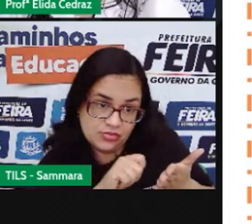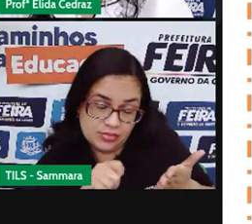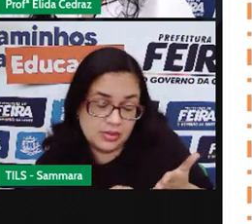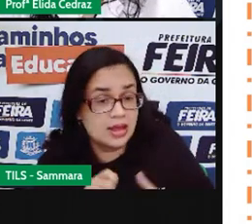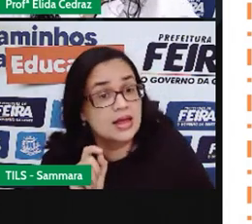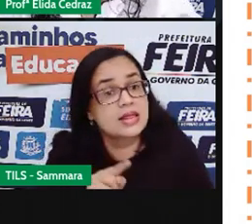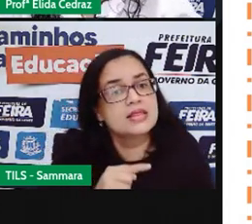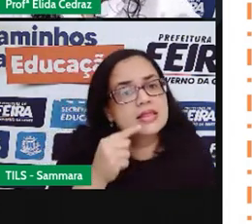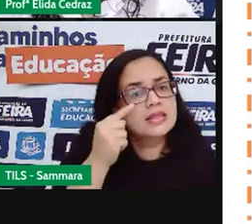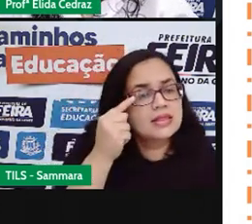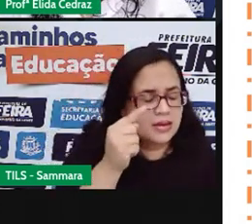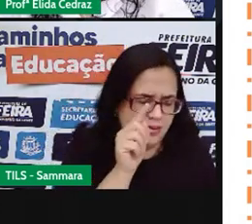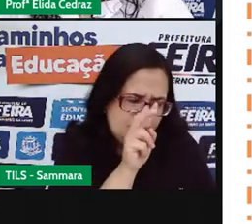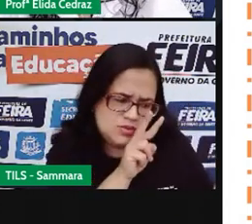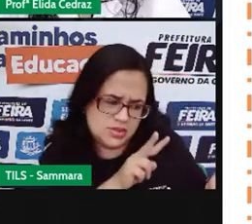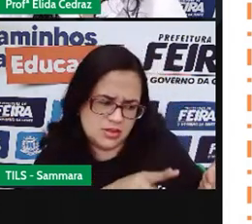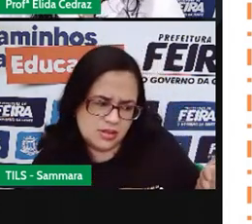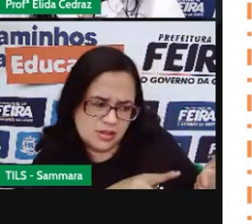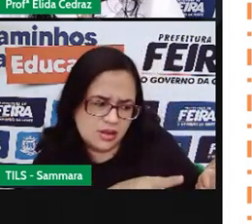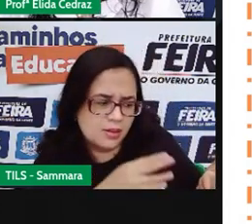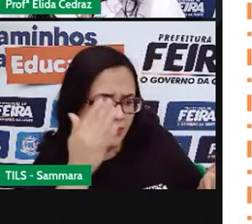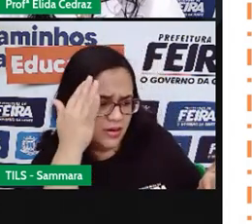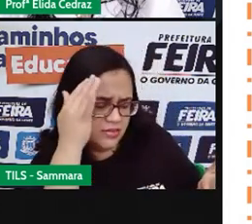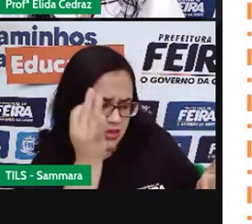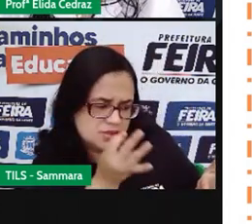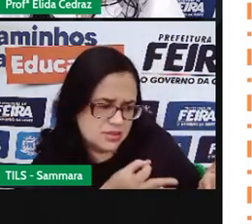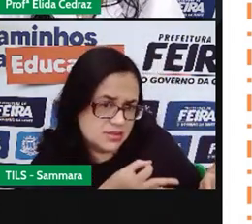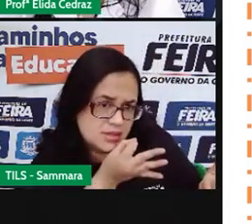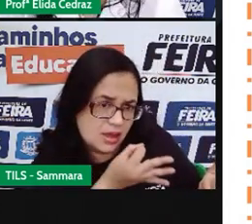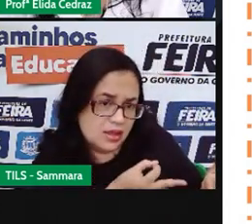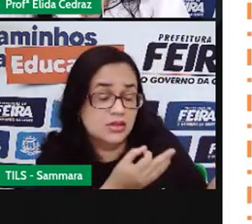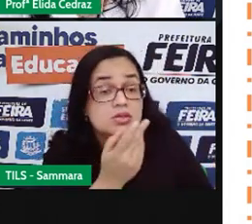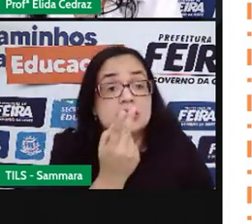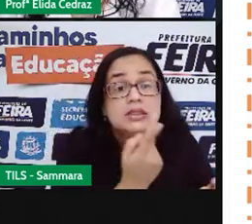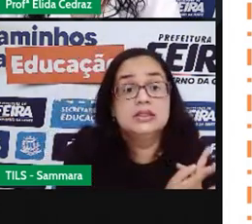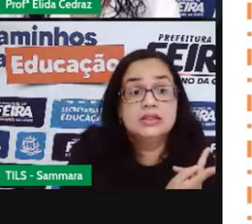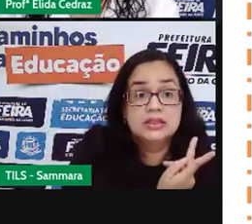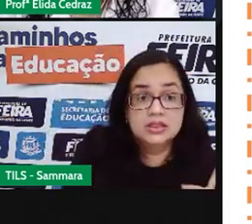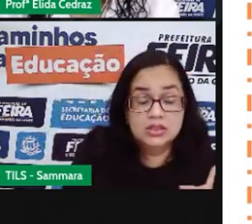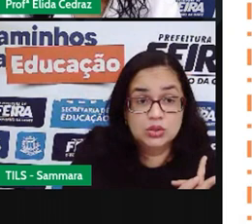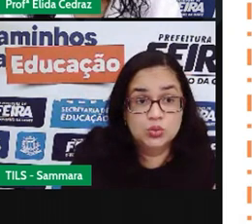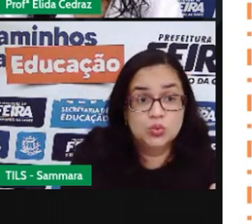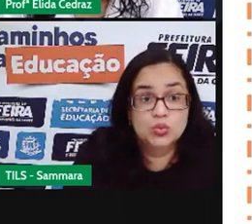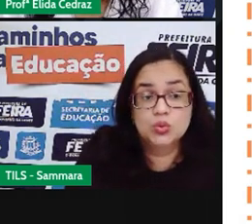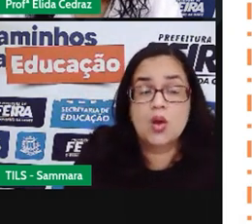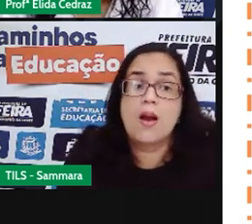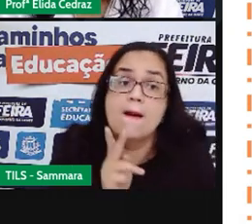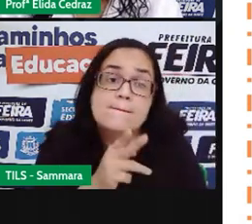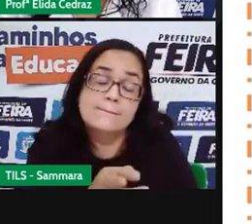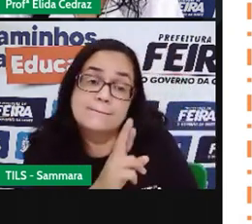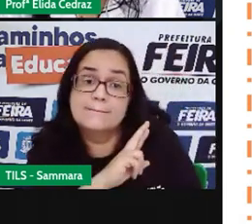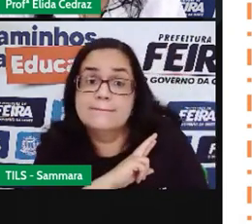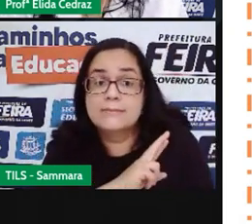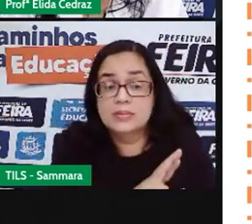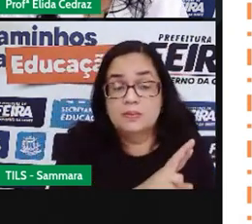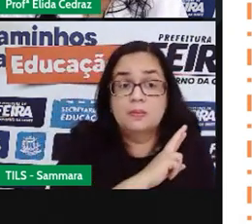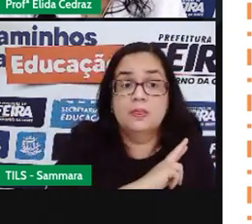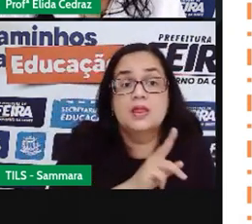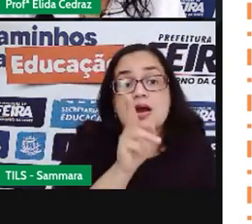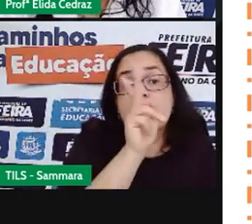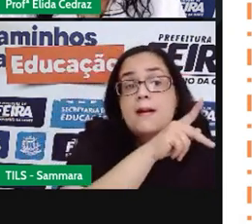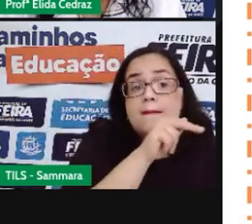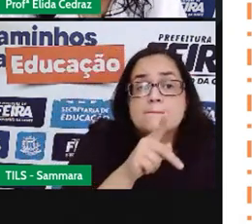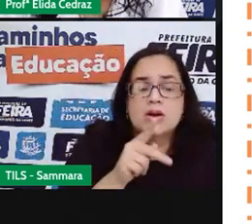E depois você lê para identificar onde tem um erro. Ou pede para o responsável, para a Pro da